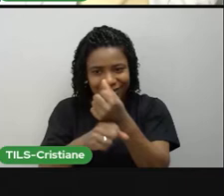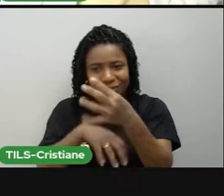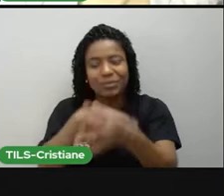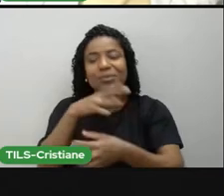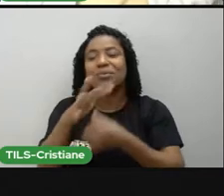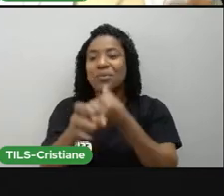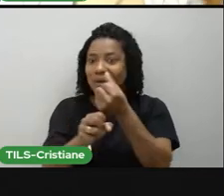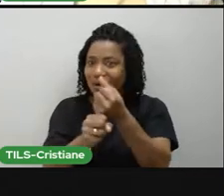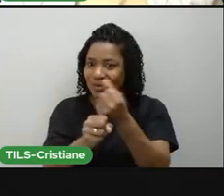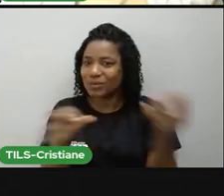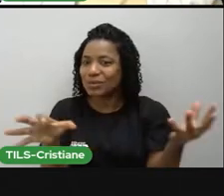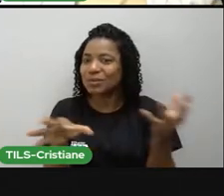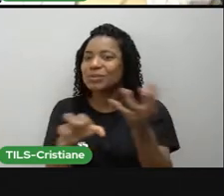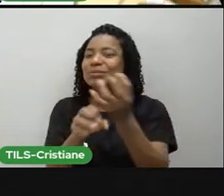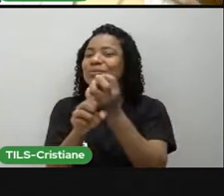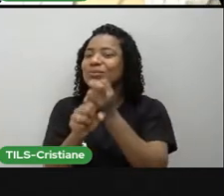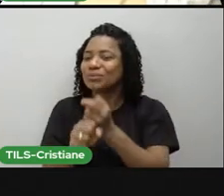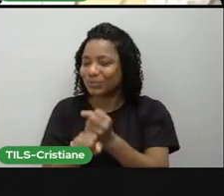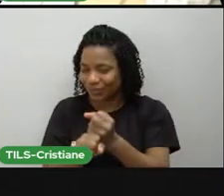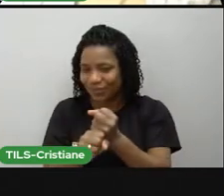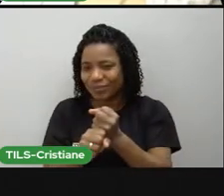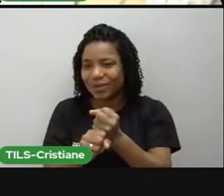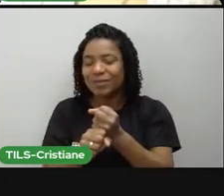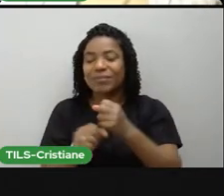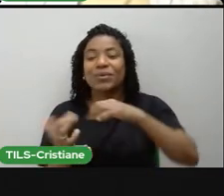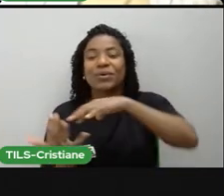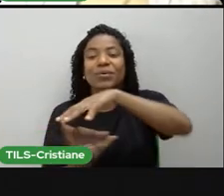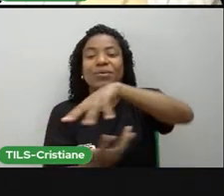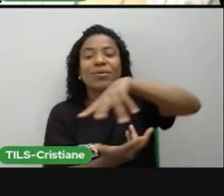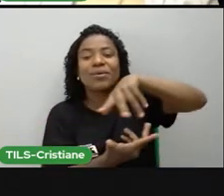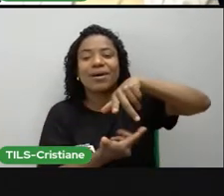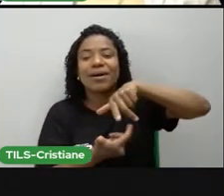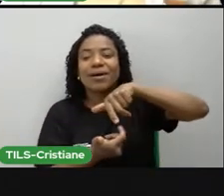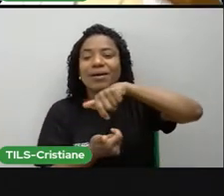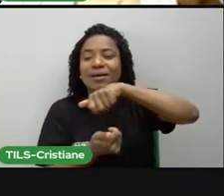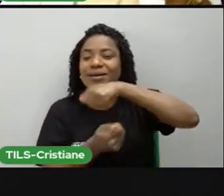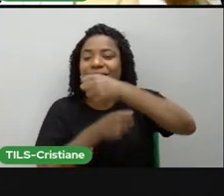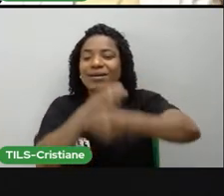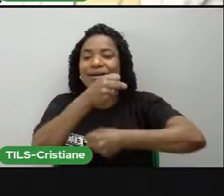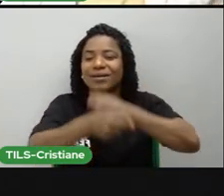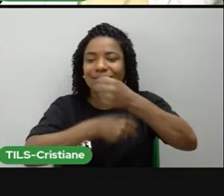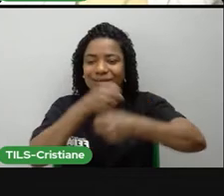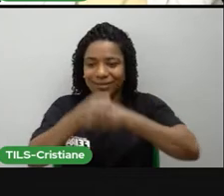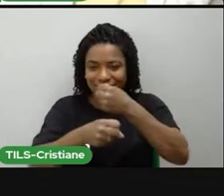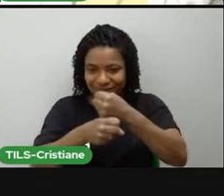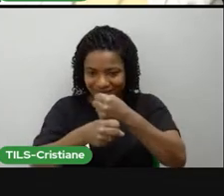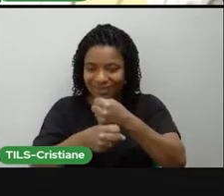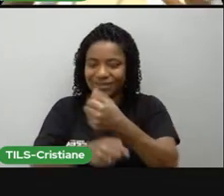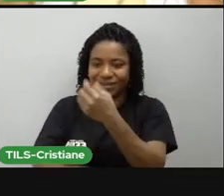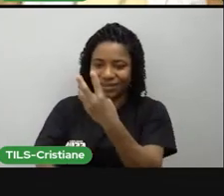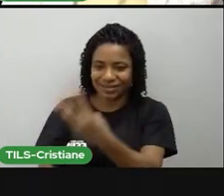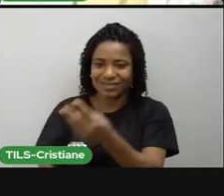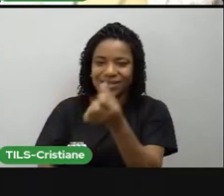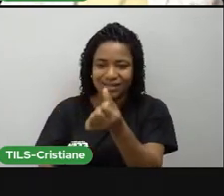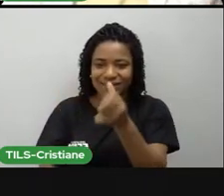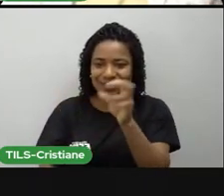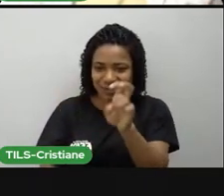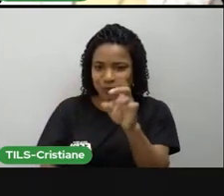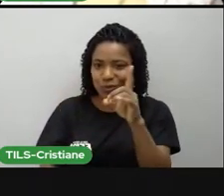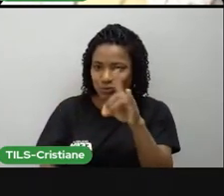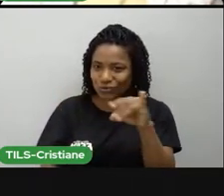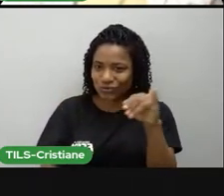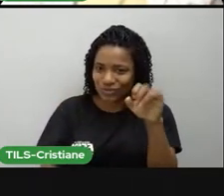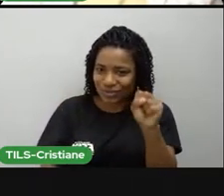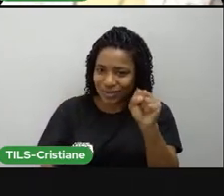quatro anos. Porque o ano terrestre são 365 dias. Que a gente botou, né? Aquele do calendário lá,